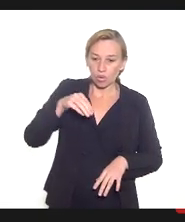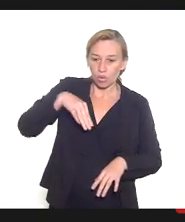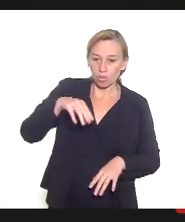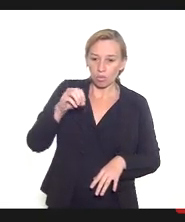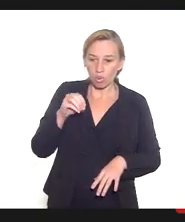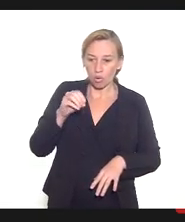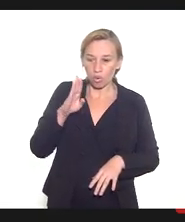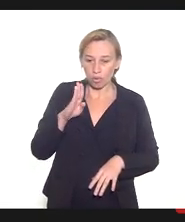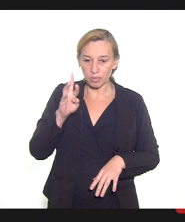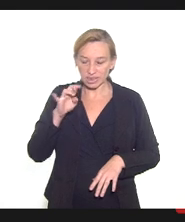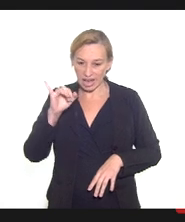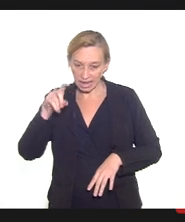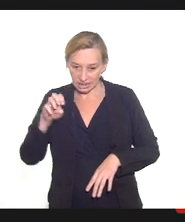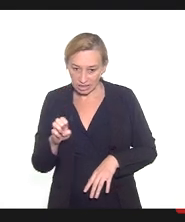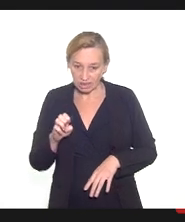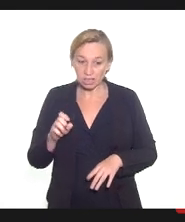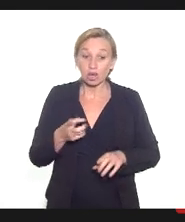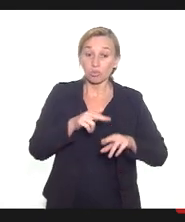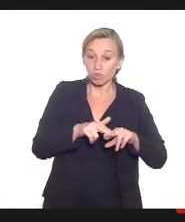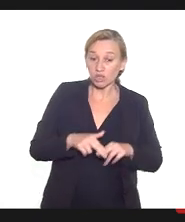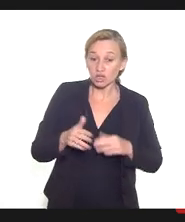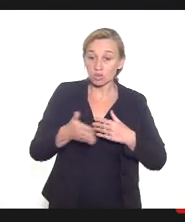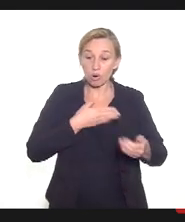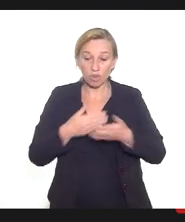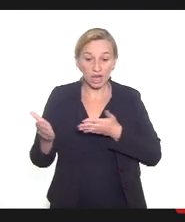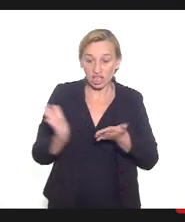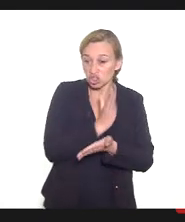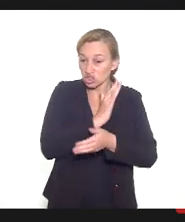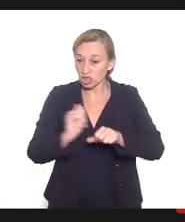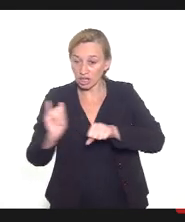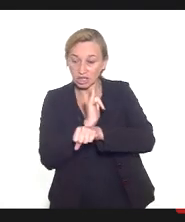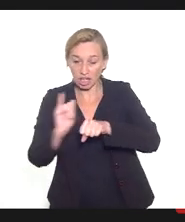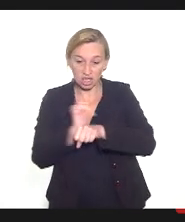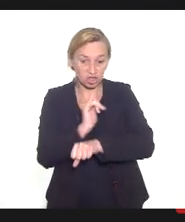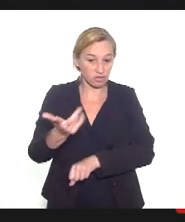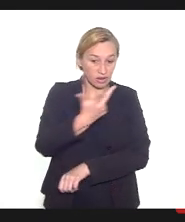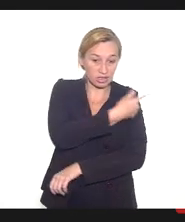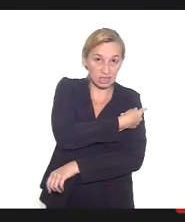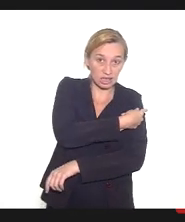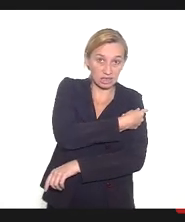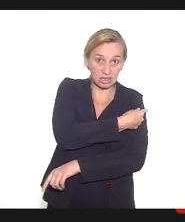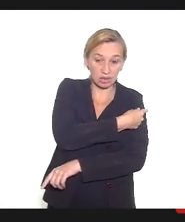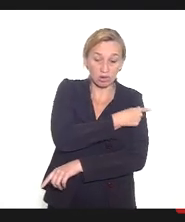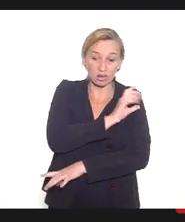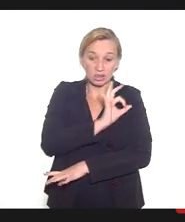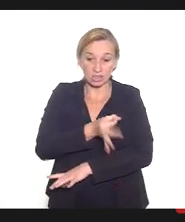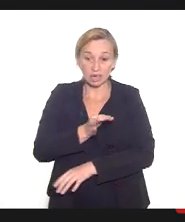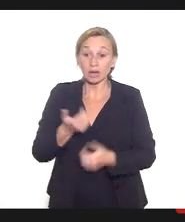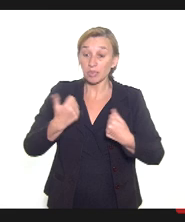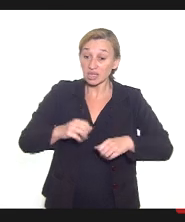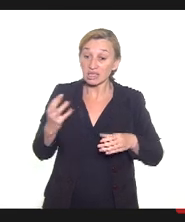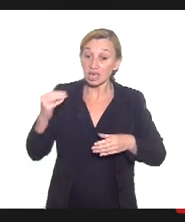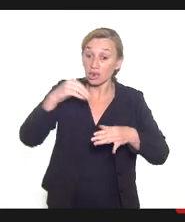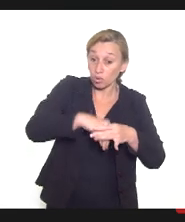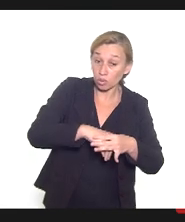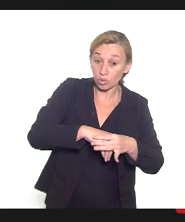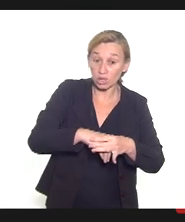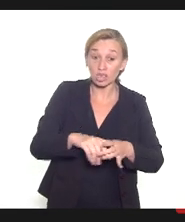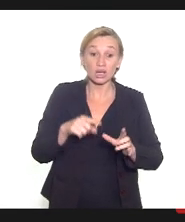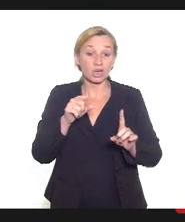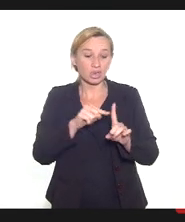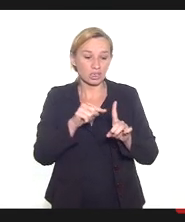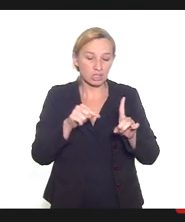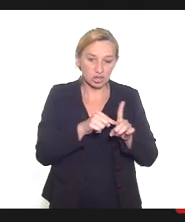comorbidades, e é por isso que qualquer estratégia de vacinação para certa efetiva tem que incluir gestantes